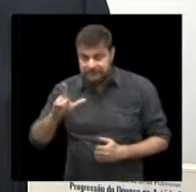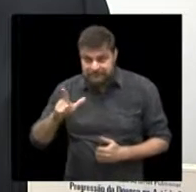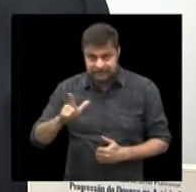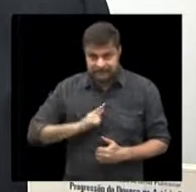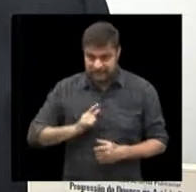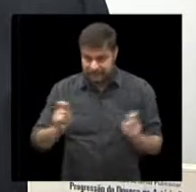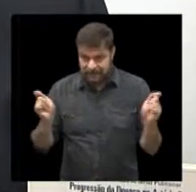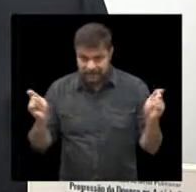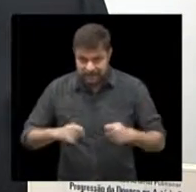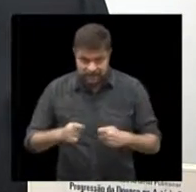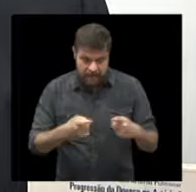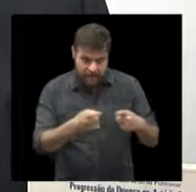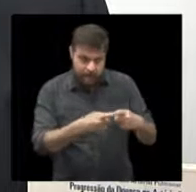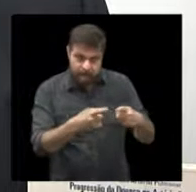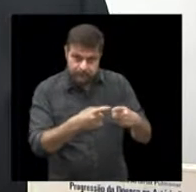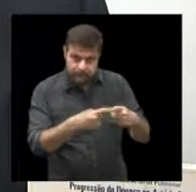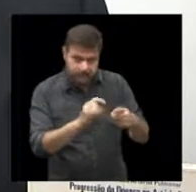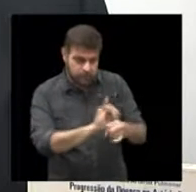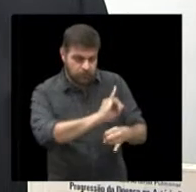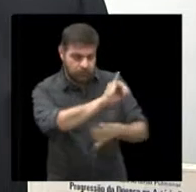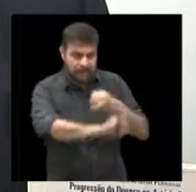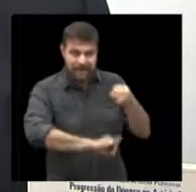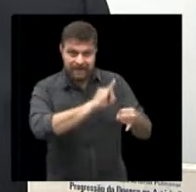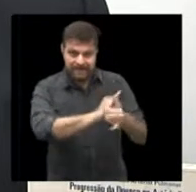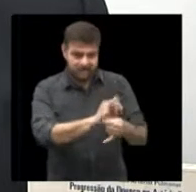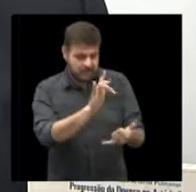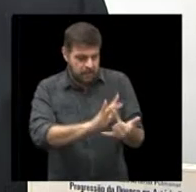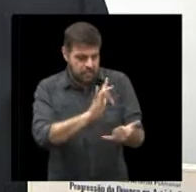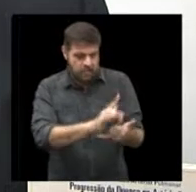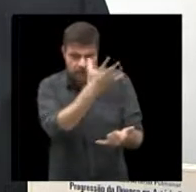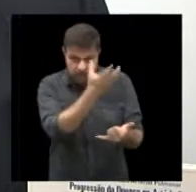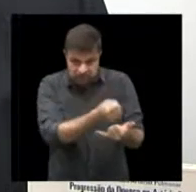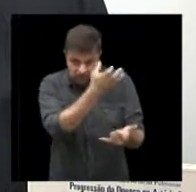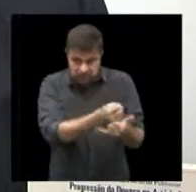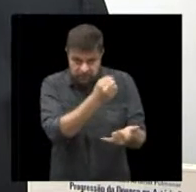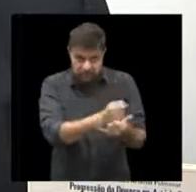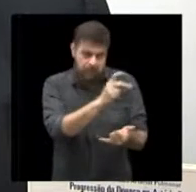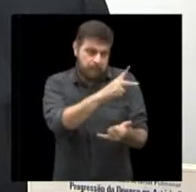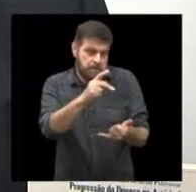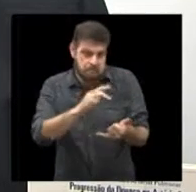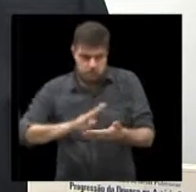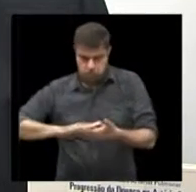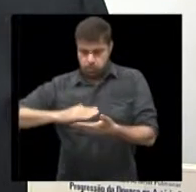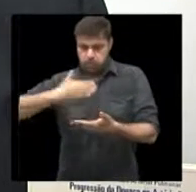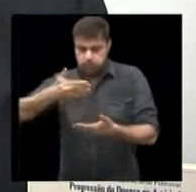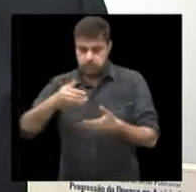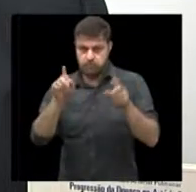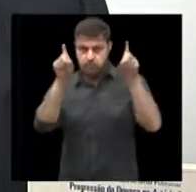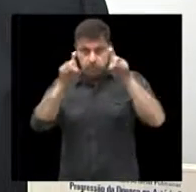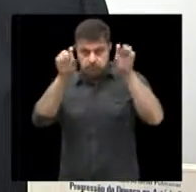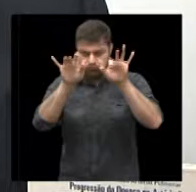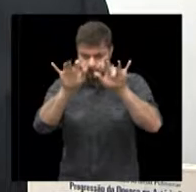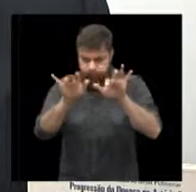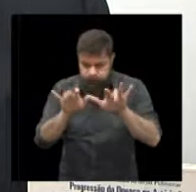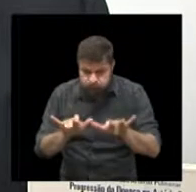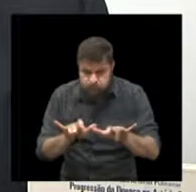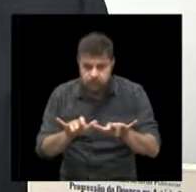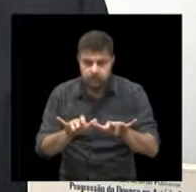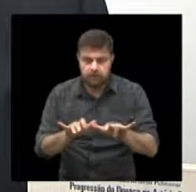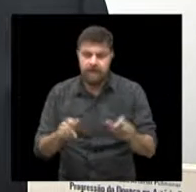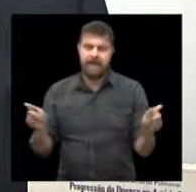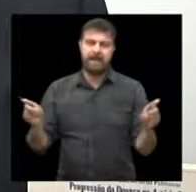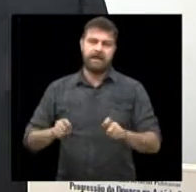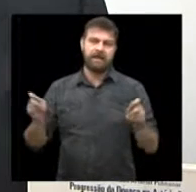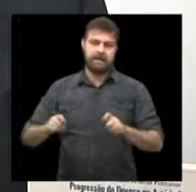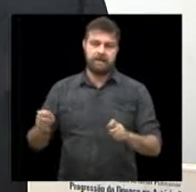acesso ao médico, por aplicativo, ou pelo seu sistema de um notebook, ou um computador de sua casa, você vai evitar